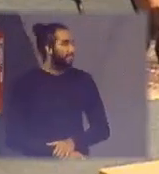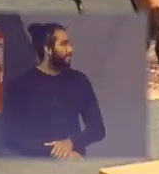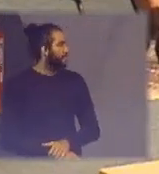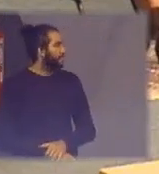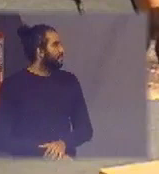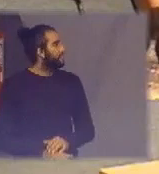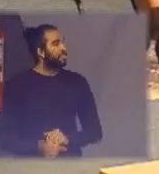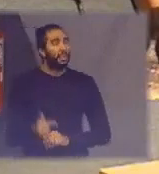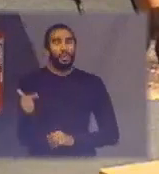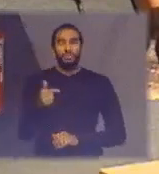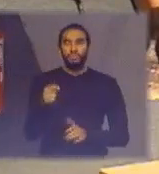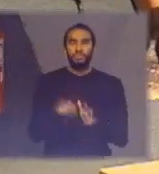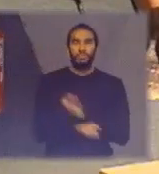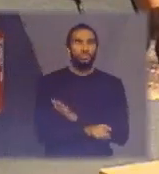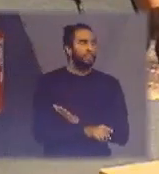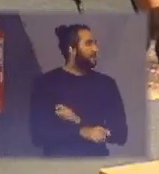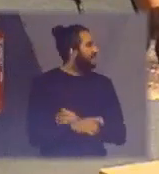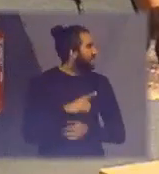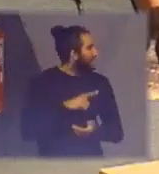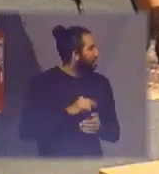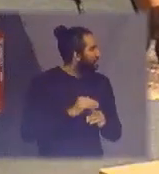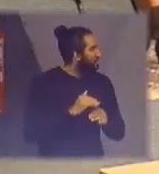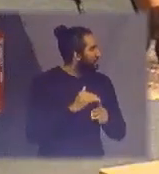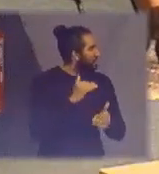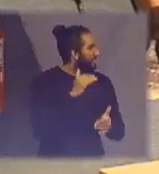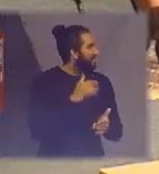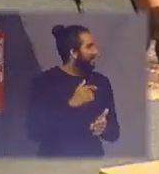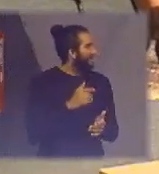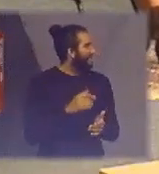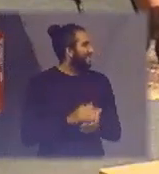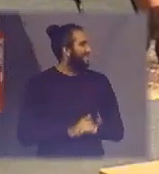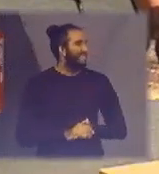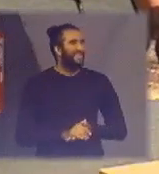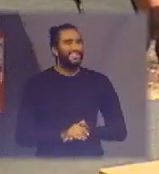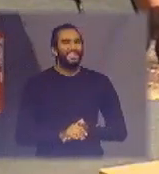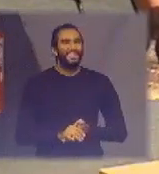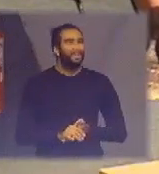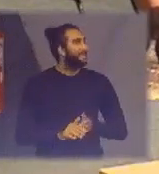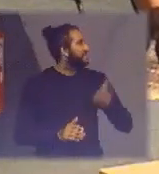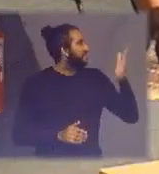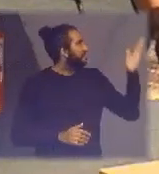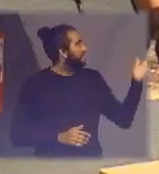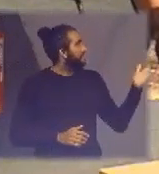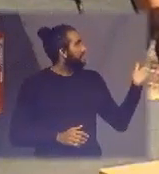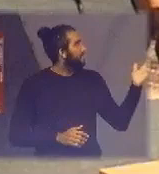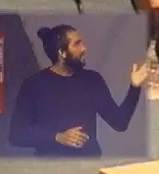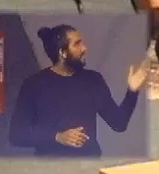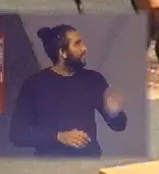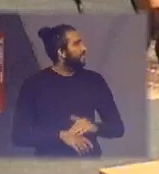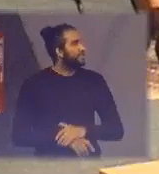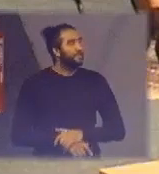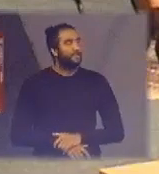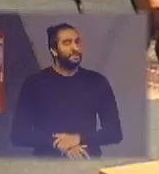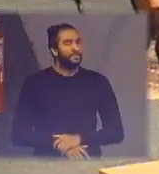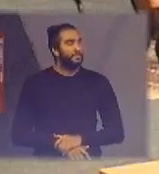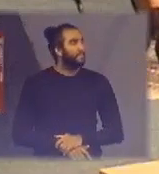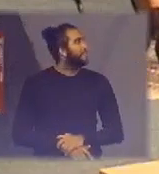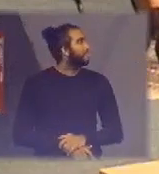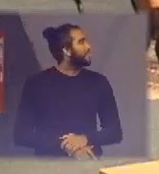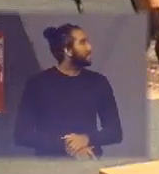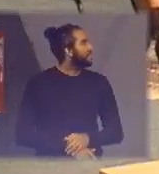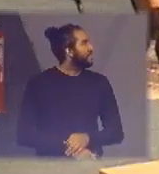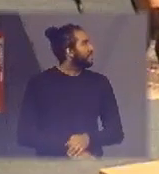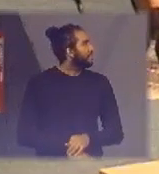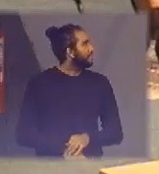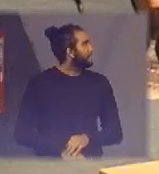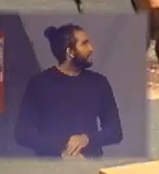segunda pergunta aqui está aumentando o número de perguntas vou perguntando e pessoal acho que faltam iniciativas para o esclarecimento da população por exemplo onde descarto meu